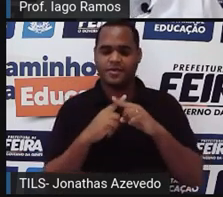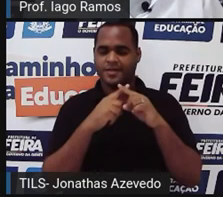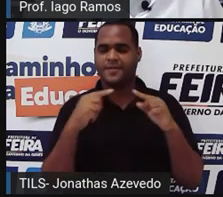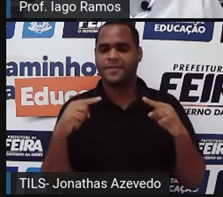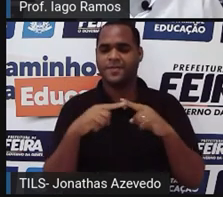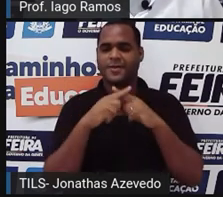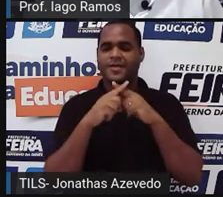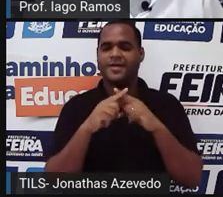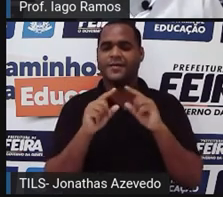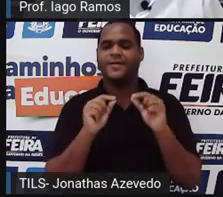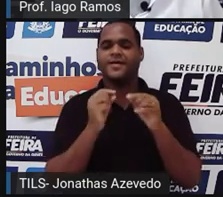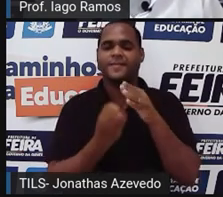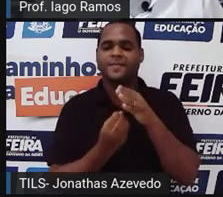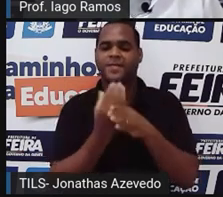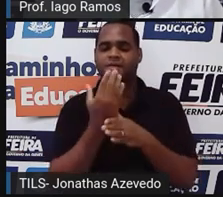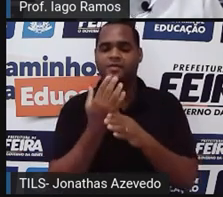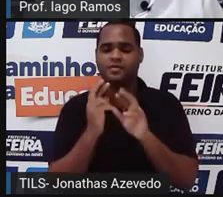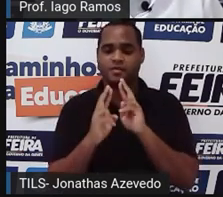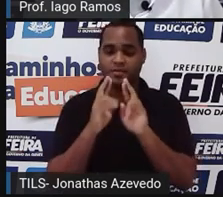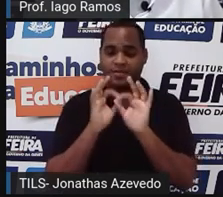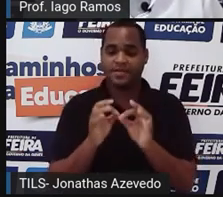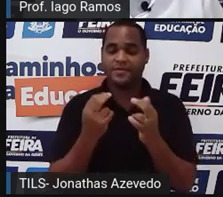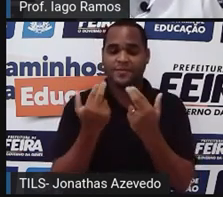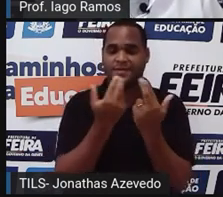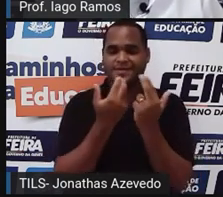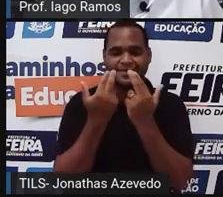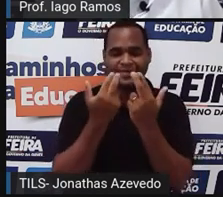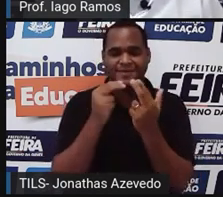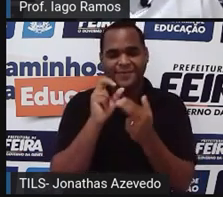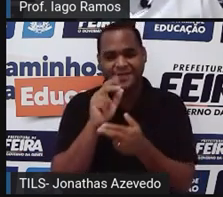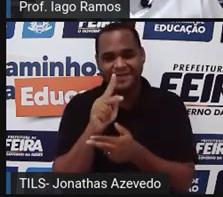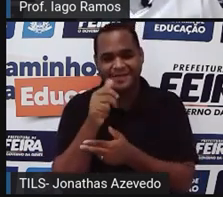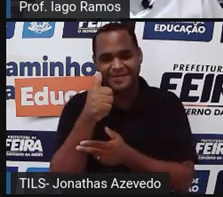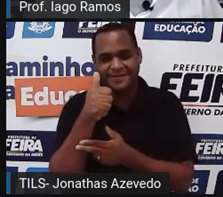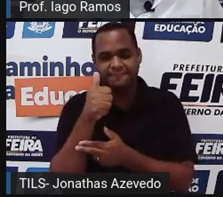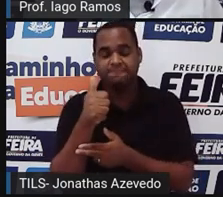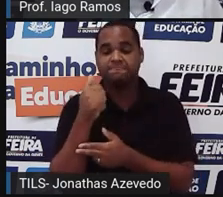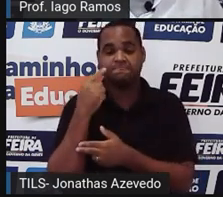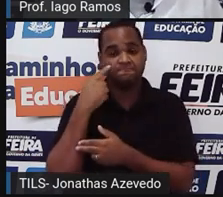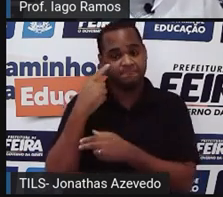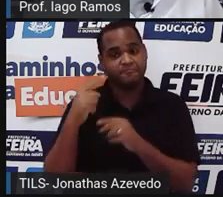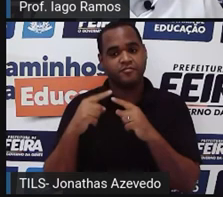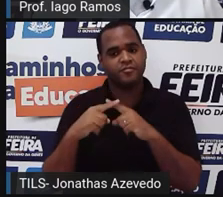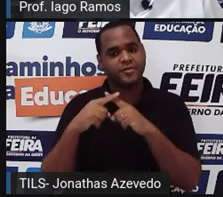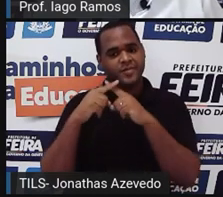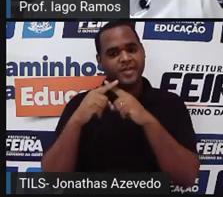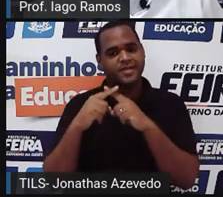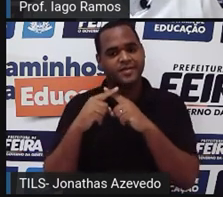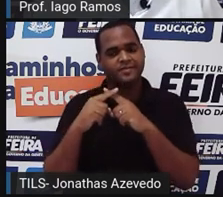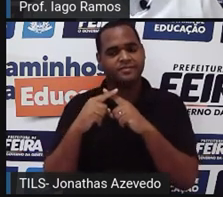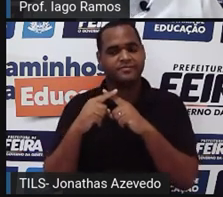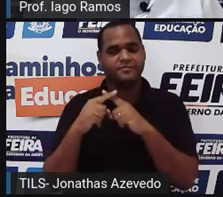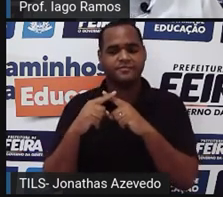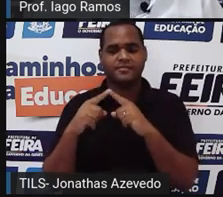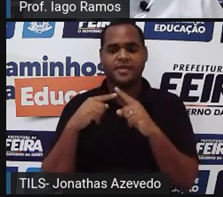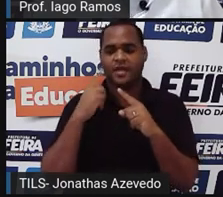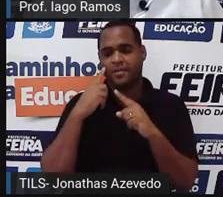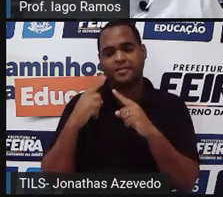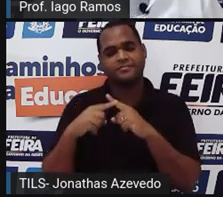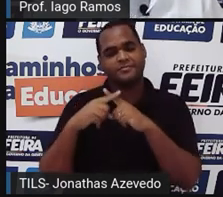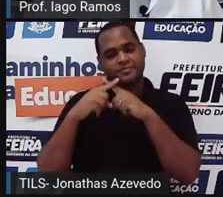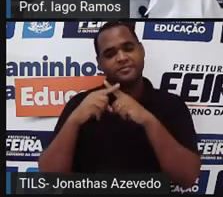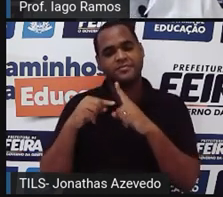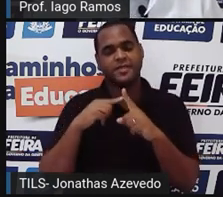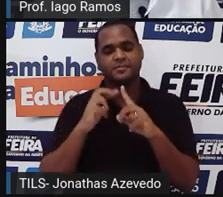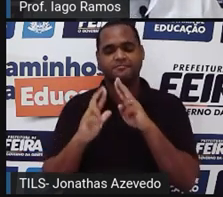gerar resultados iguais. E essa multiplicação cruzada que